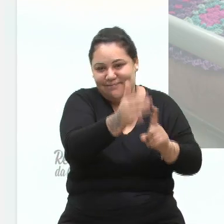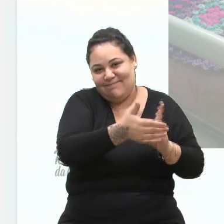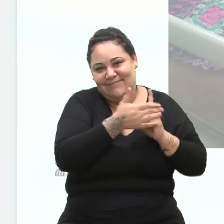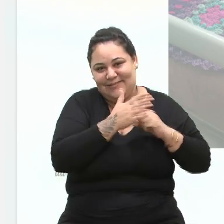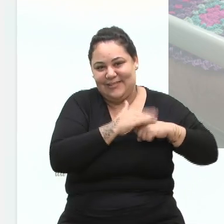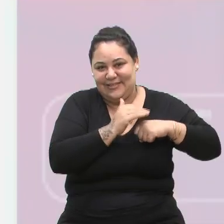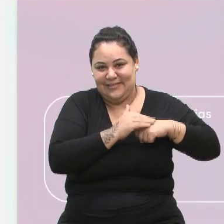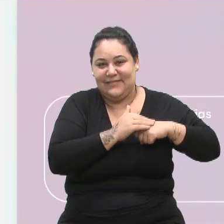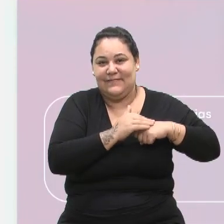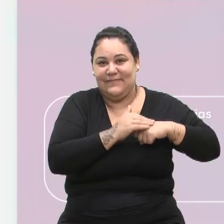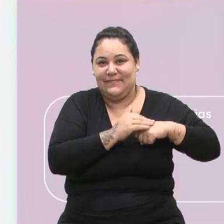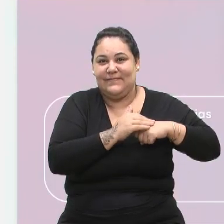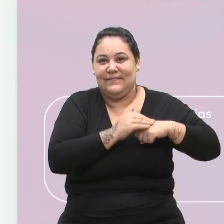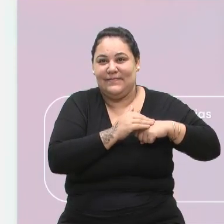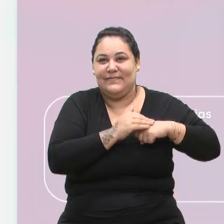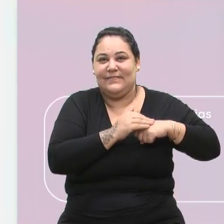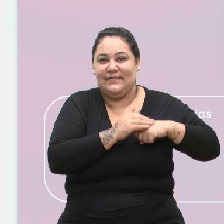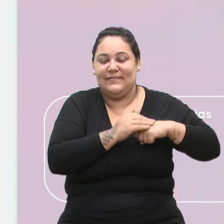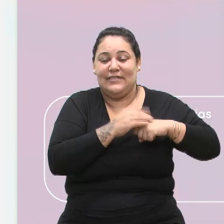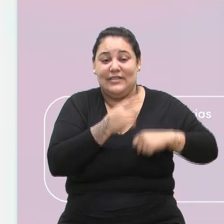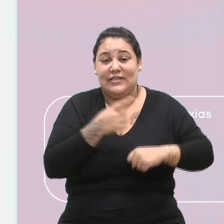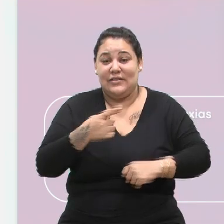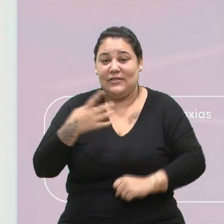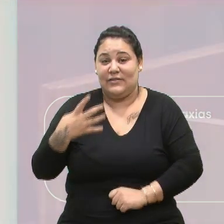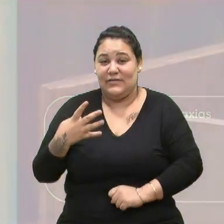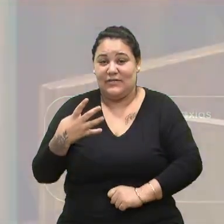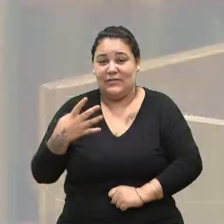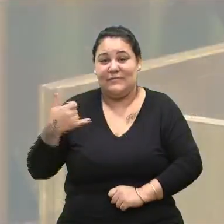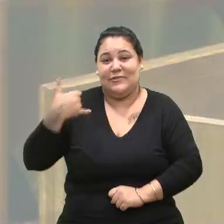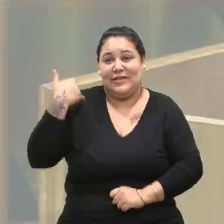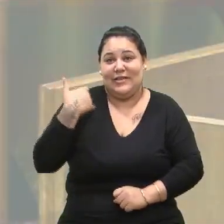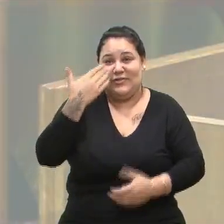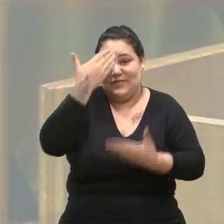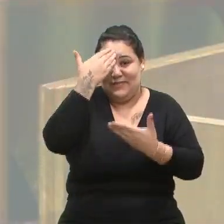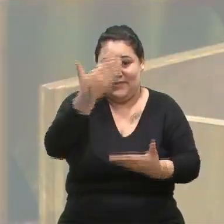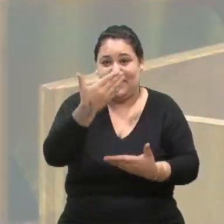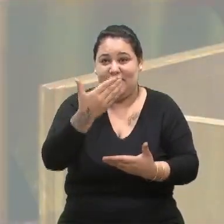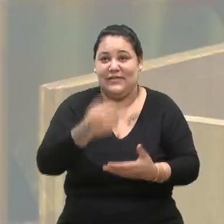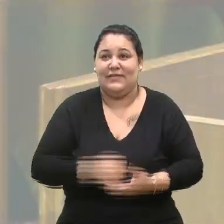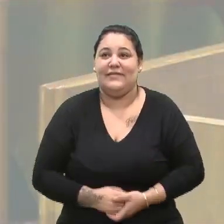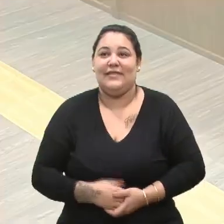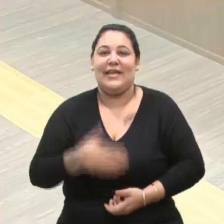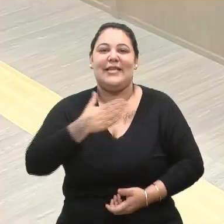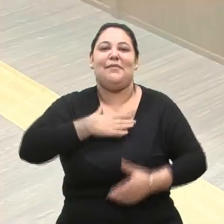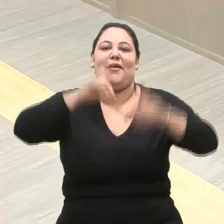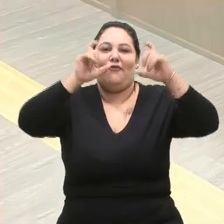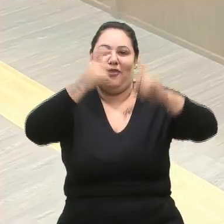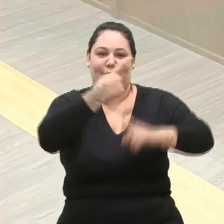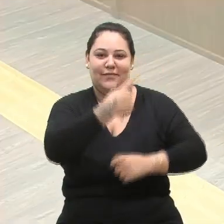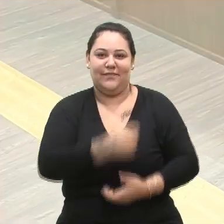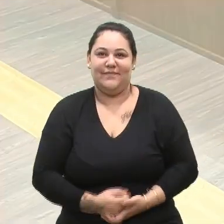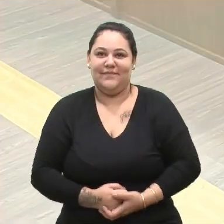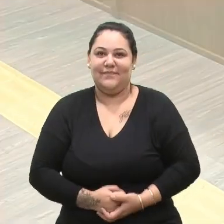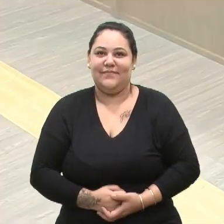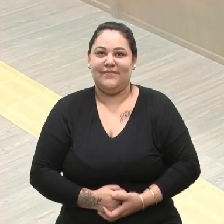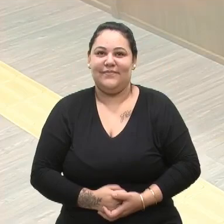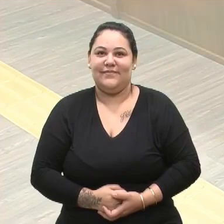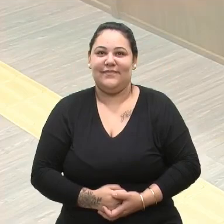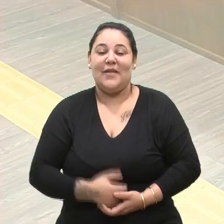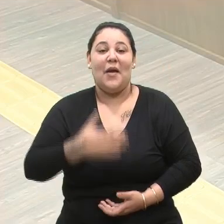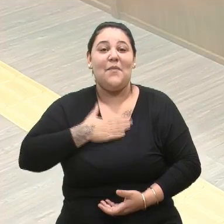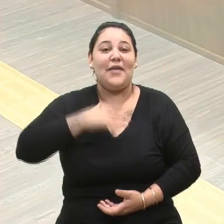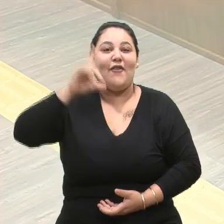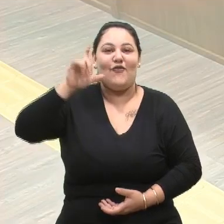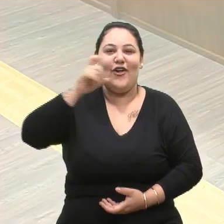idosa dona Albertina, 114 anos. Obrigado. E essa é a minha foto. E essa é a foto de